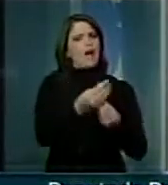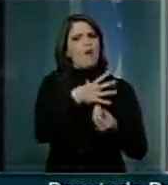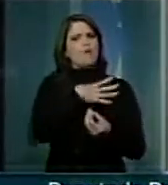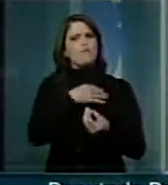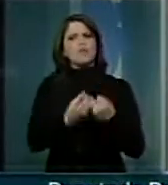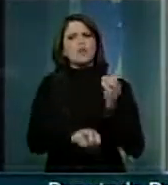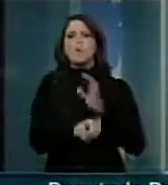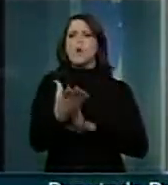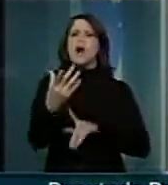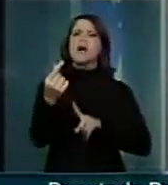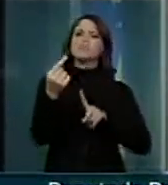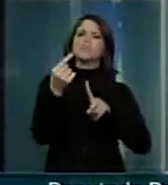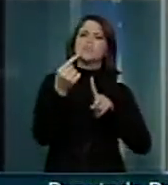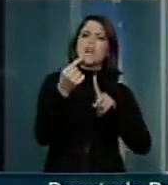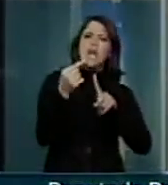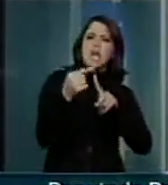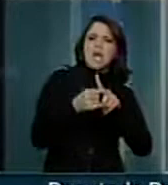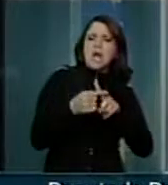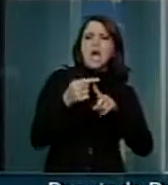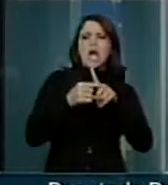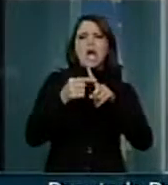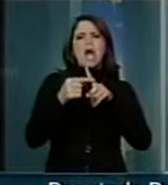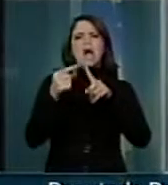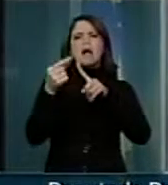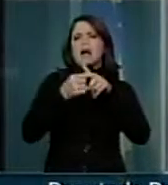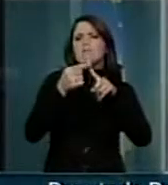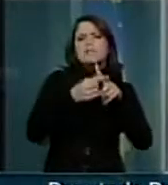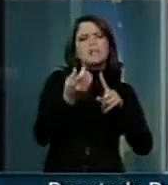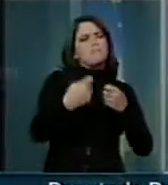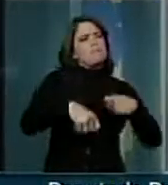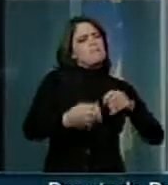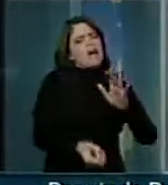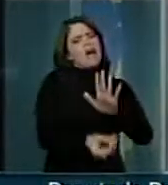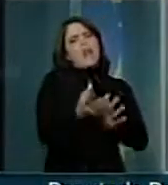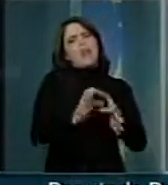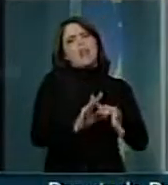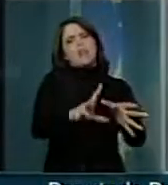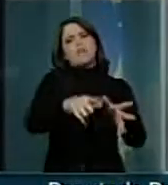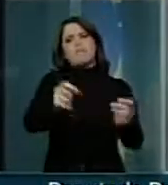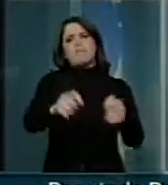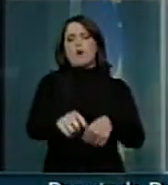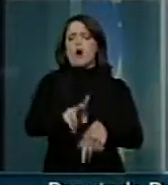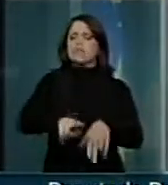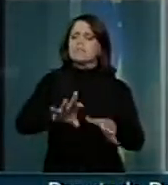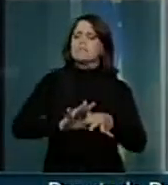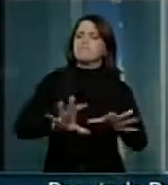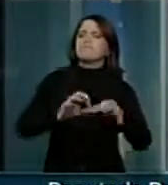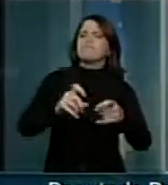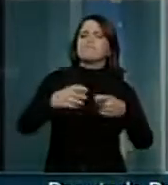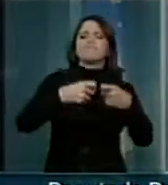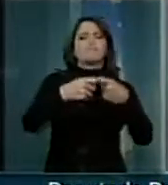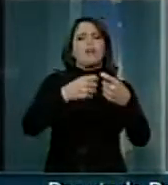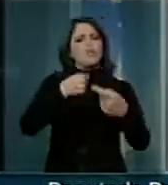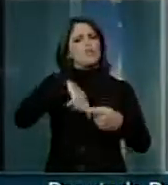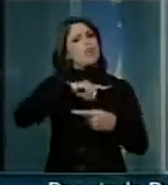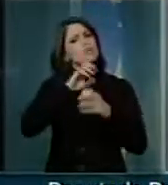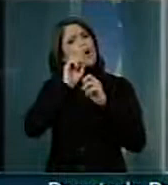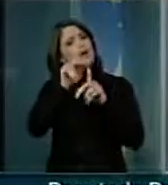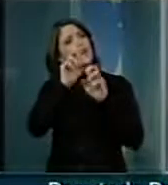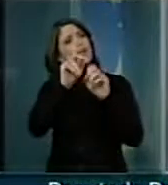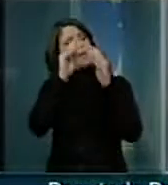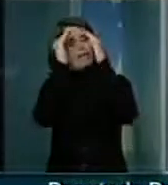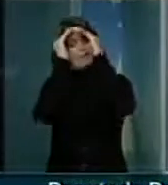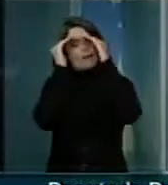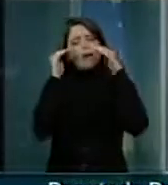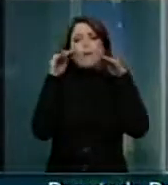tantos preservativos, tantas camisinhas, quanto eles quisessem, para que eles pudessem se divertir à vontade. E nós dissemos, está tudo bem.